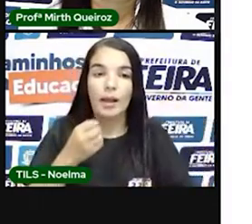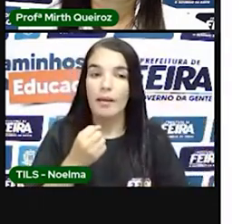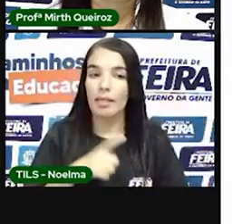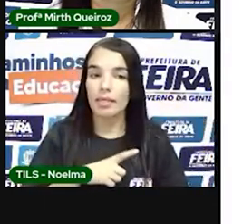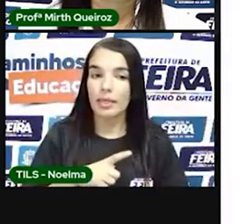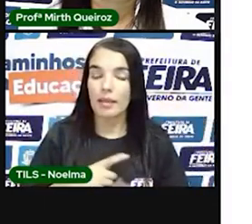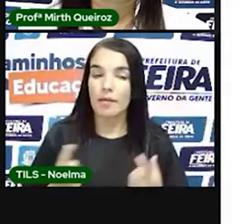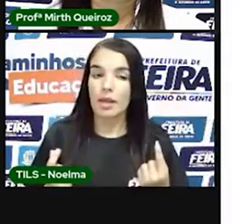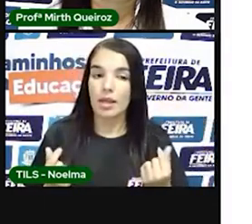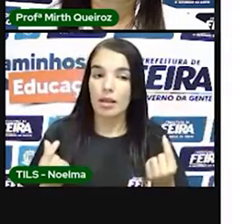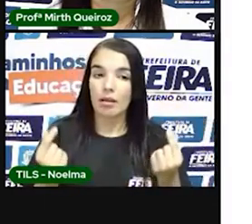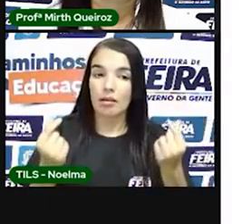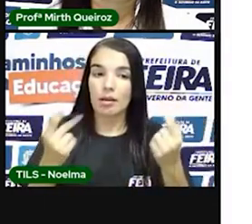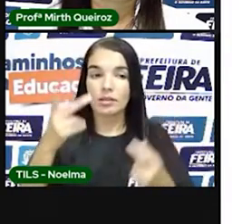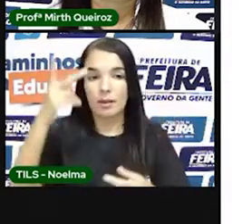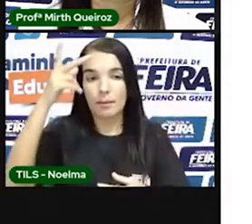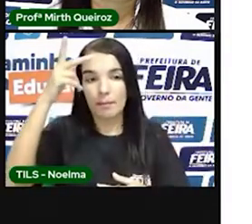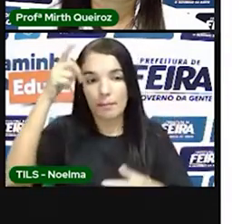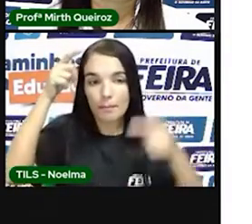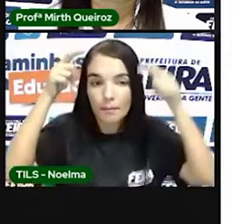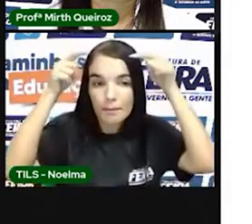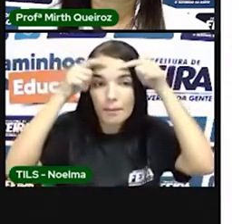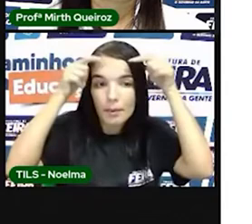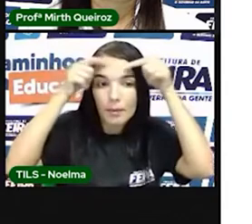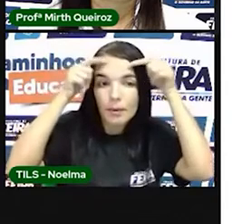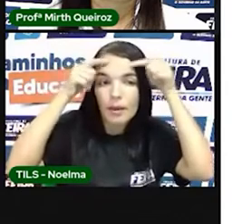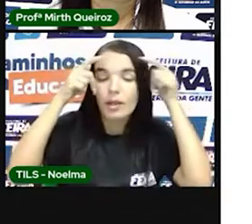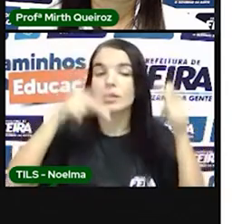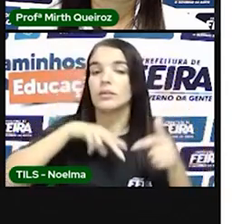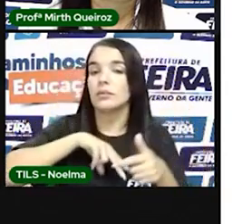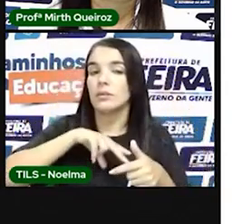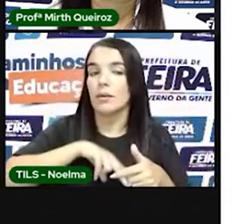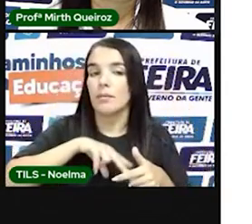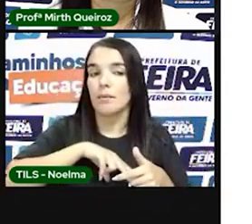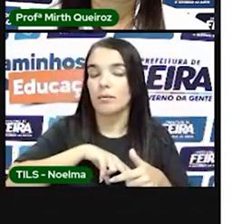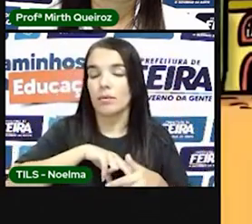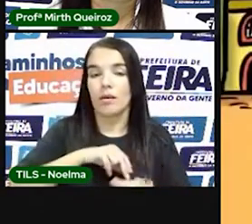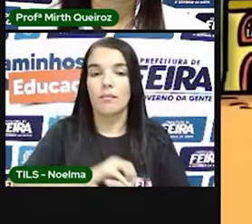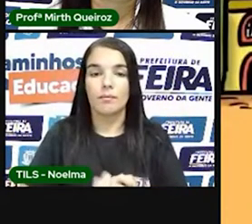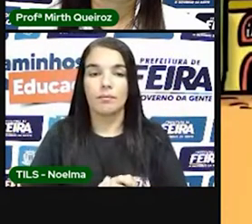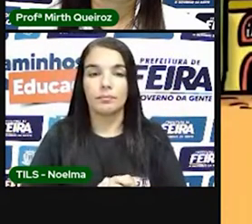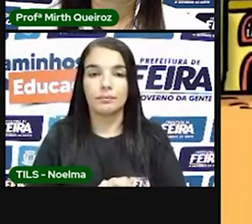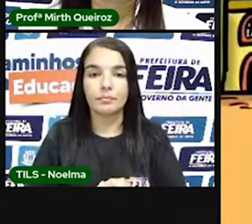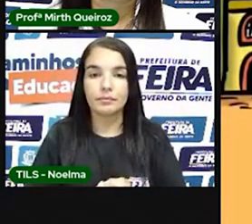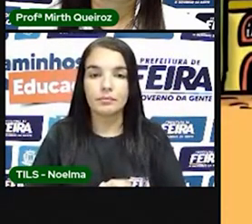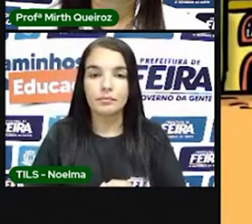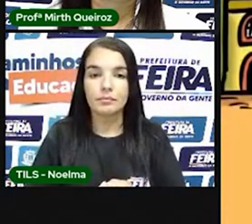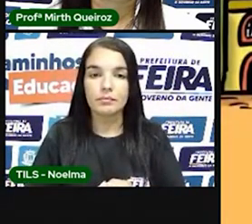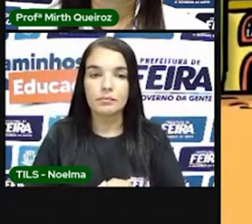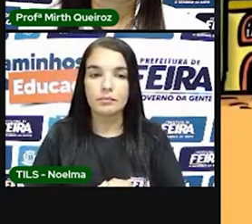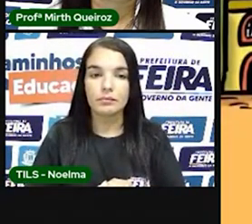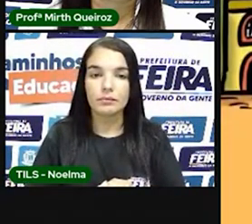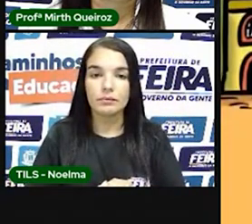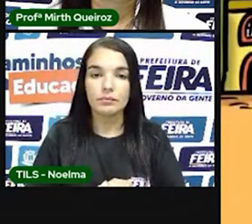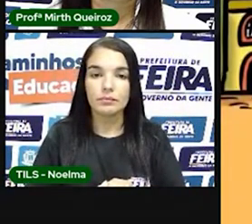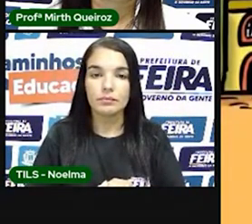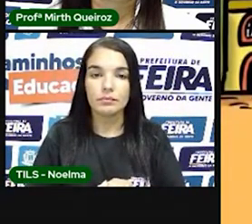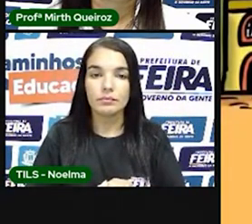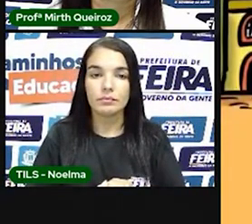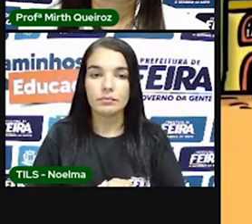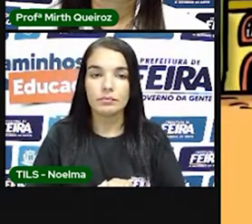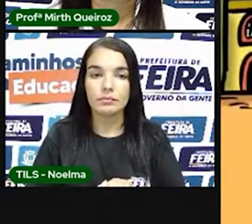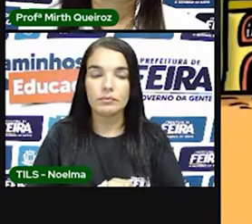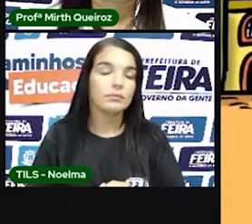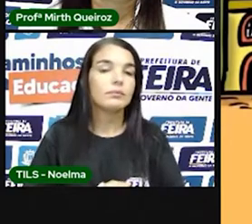Foi fundada Recife e Olinda, e Pernambuco passa a ser o maior produtor de açúcar da colônia. Nós, holandeses, não somos invasores.